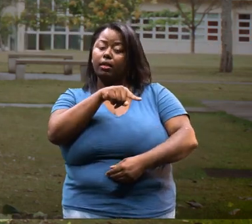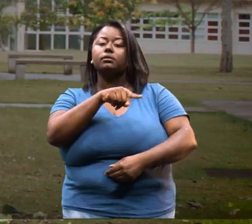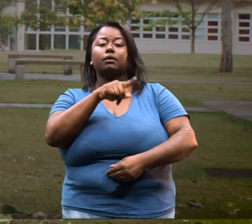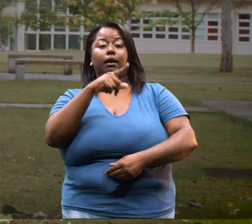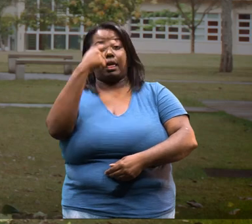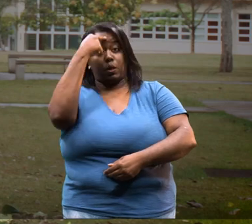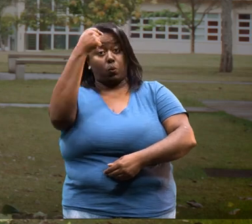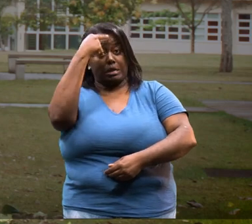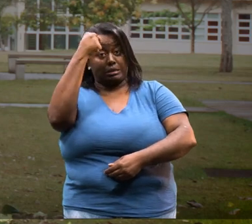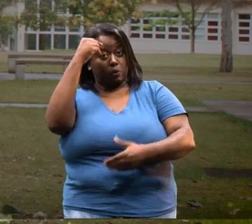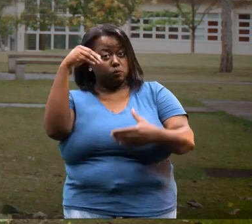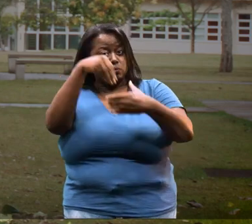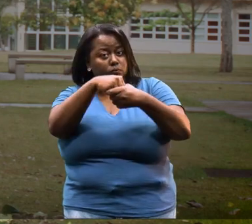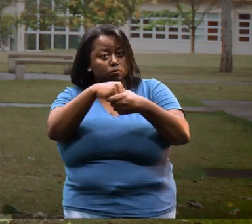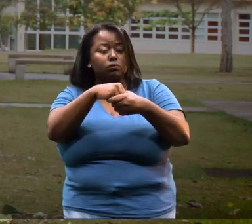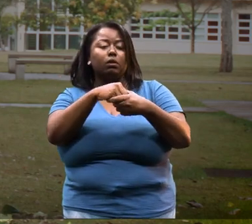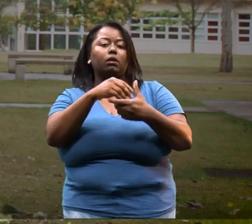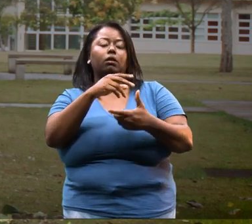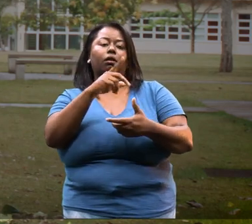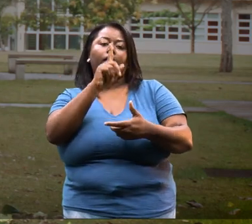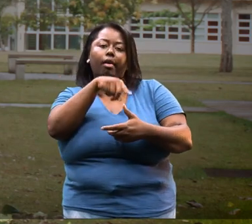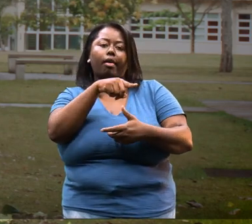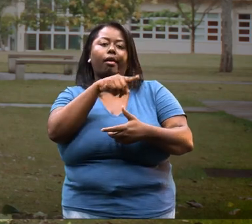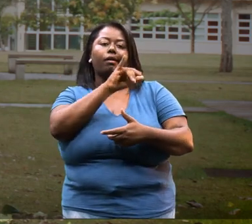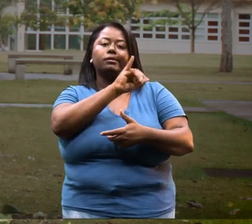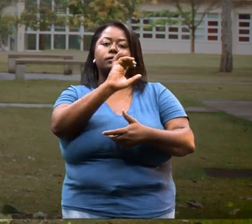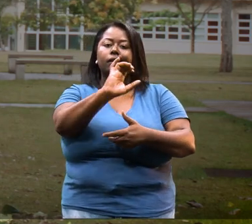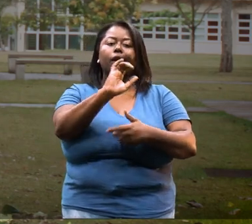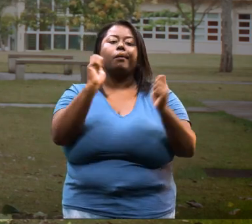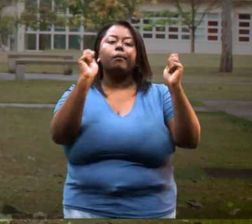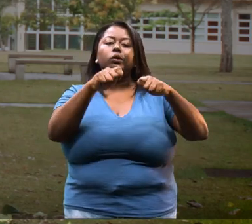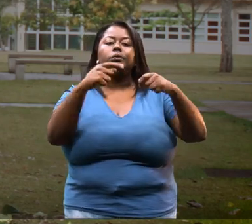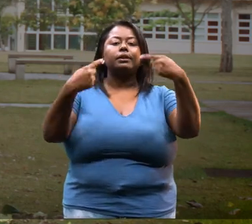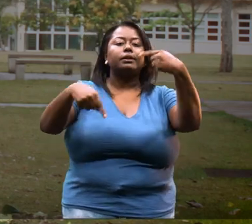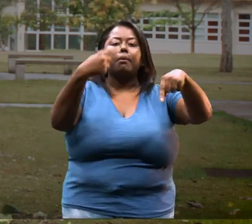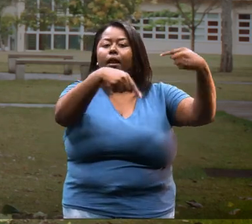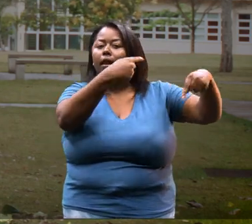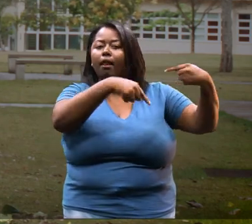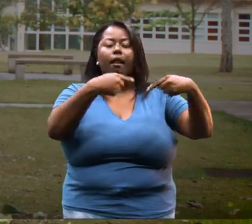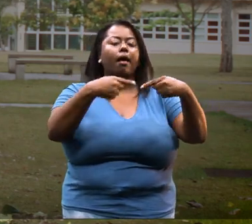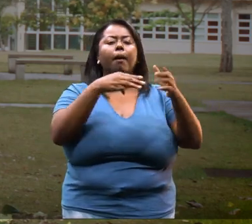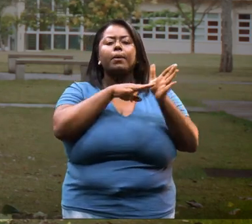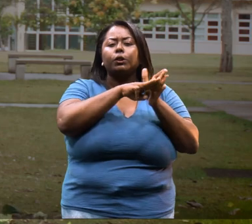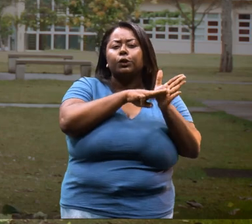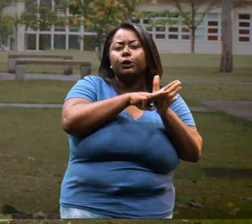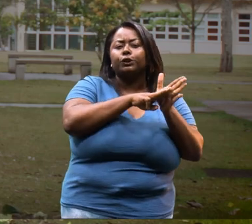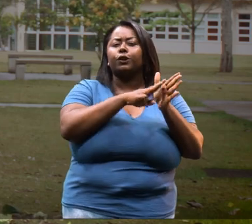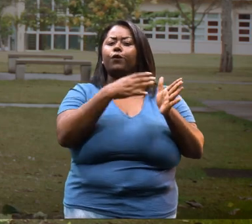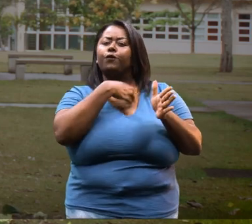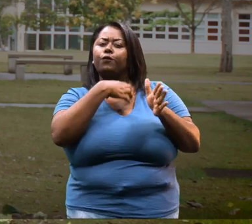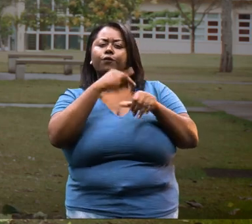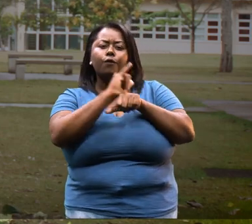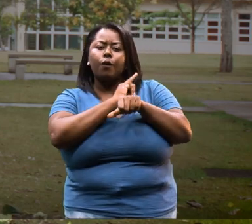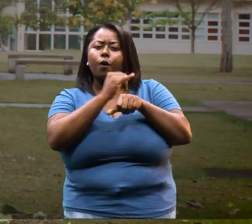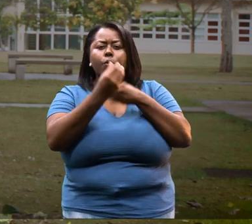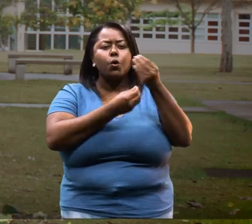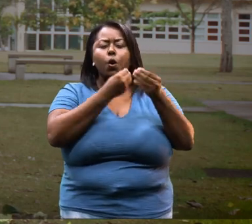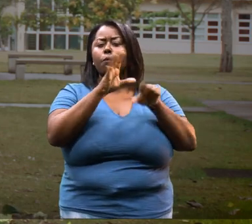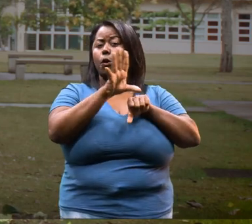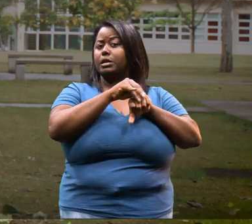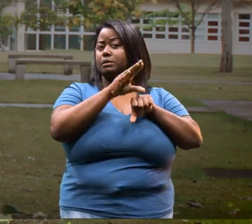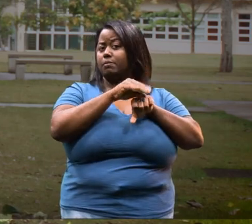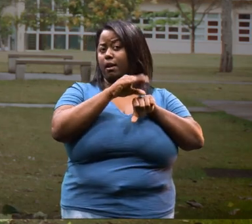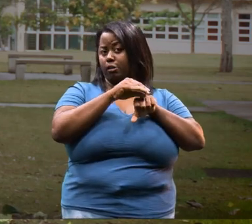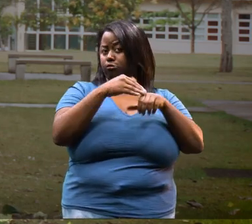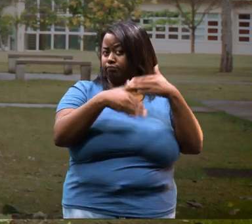mecanismo ainda na graduação para discutir um pouco metodologia e formas de